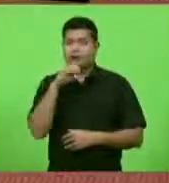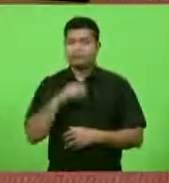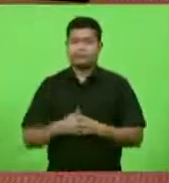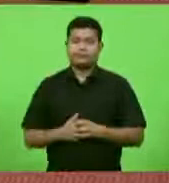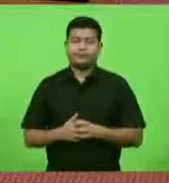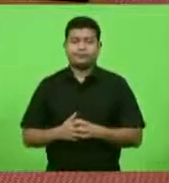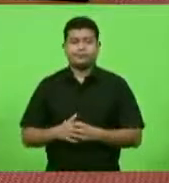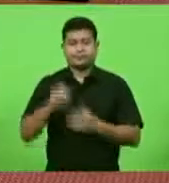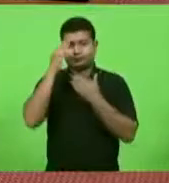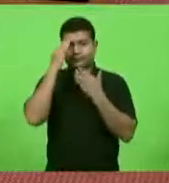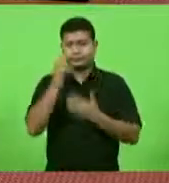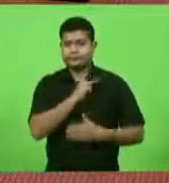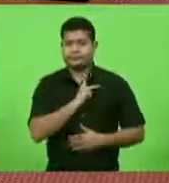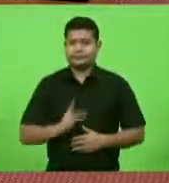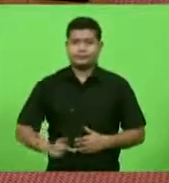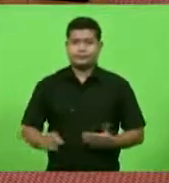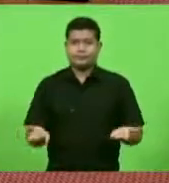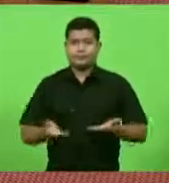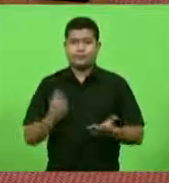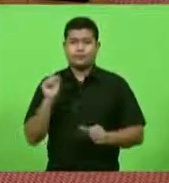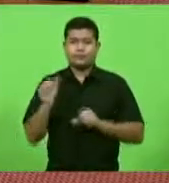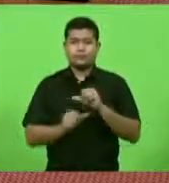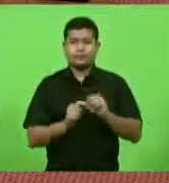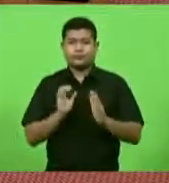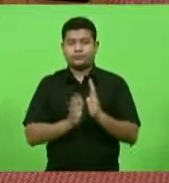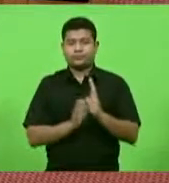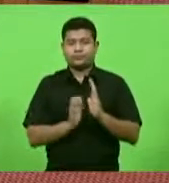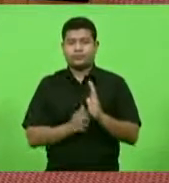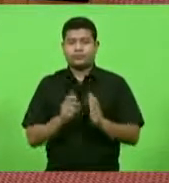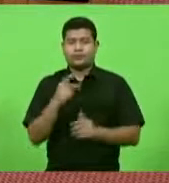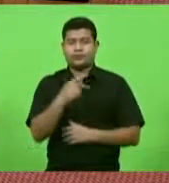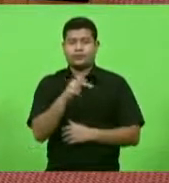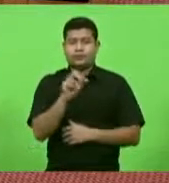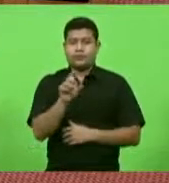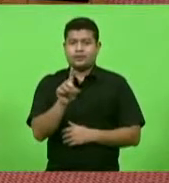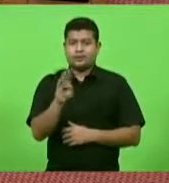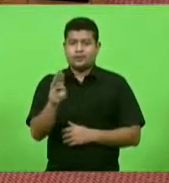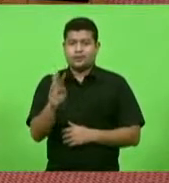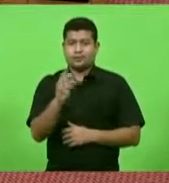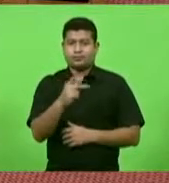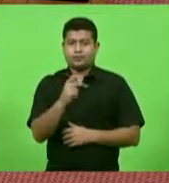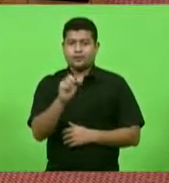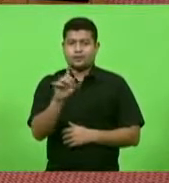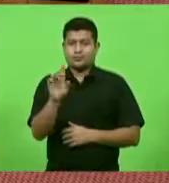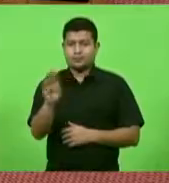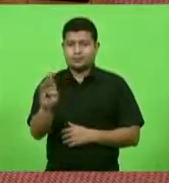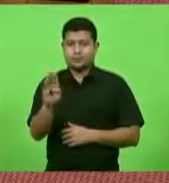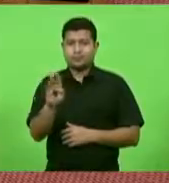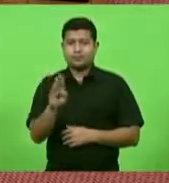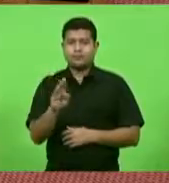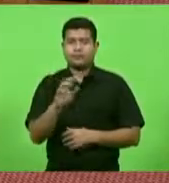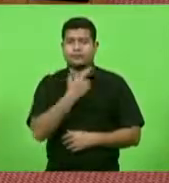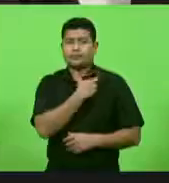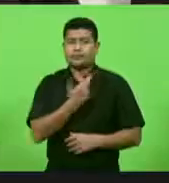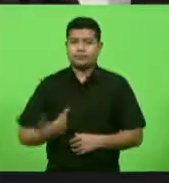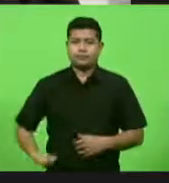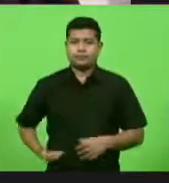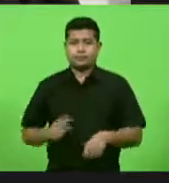deputado bloco PDT PSDB republicano sete minutos quem é que fará o uso da palavra